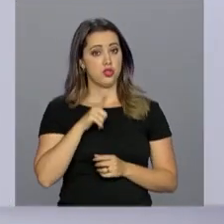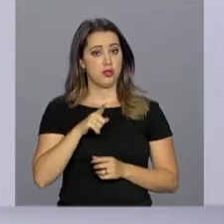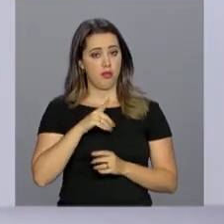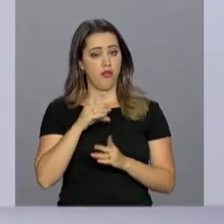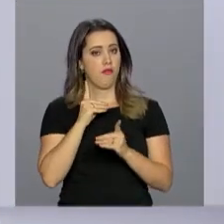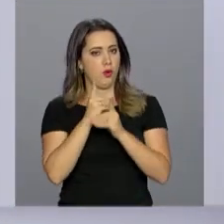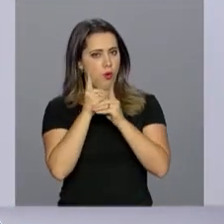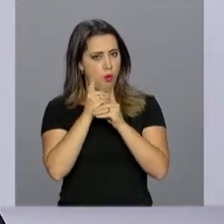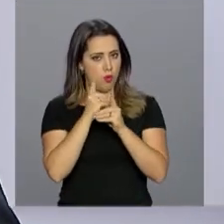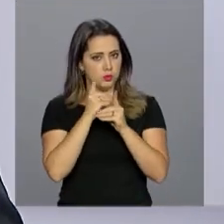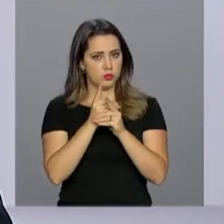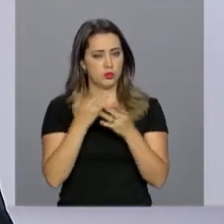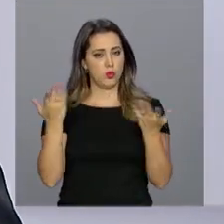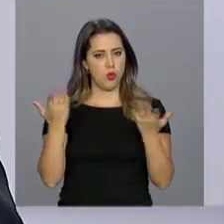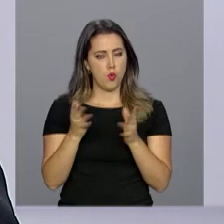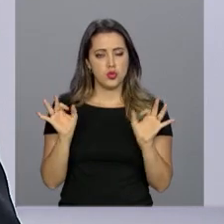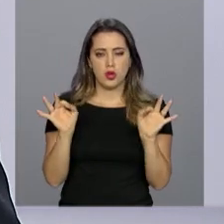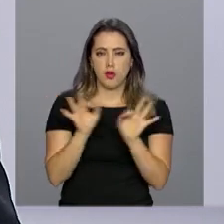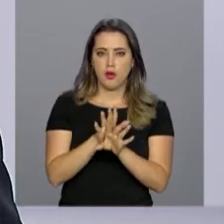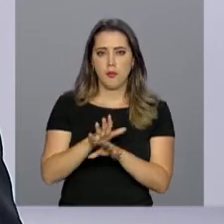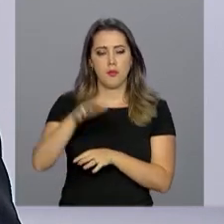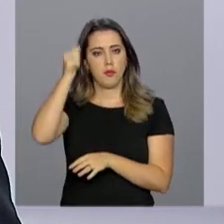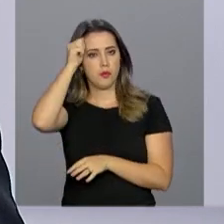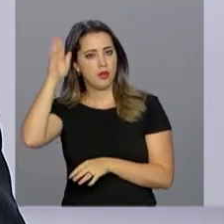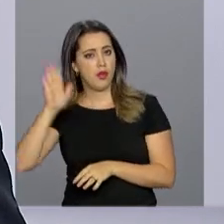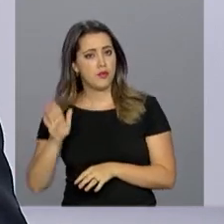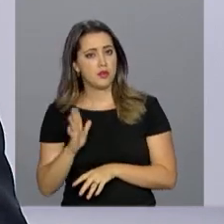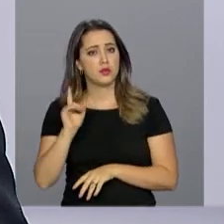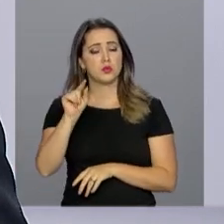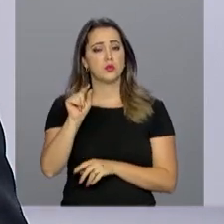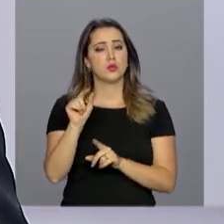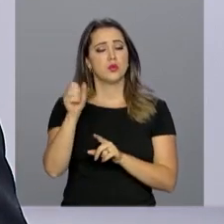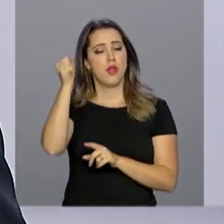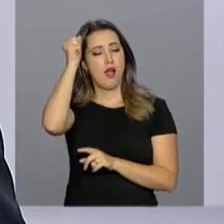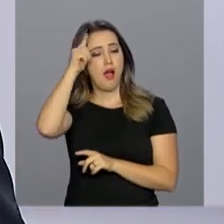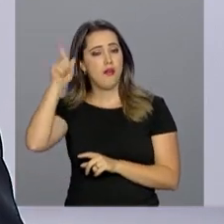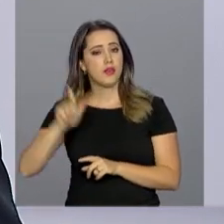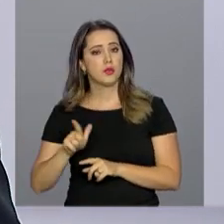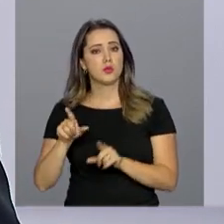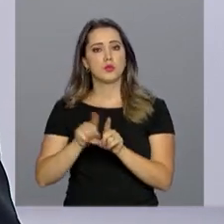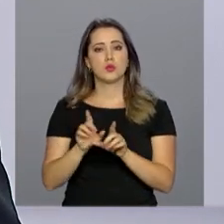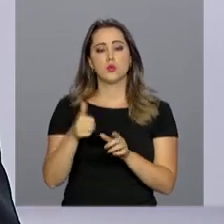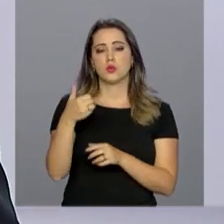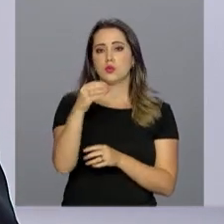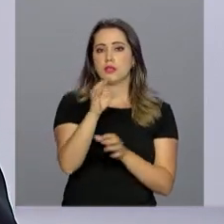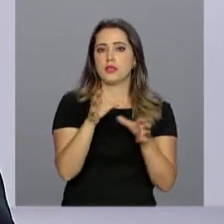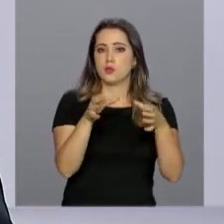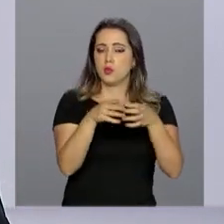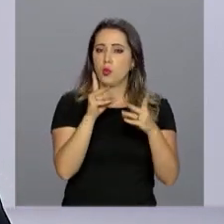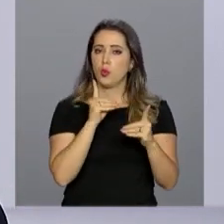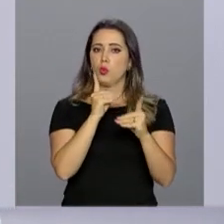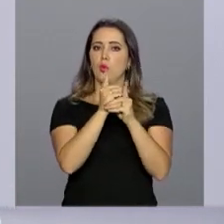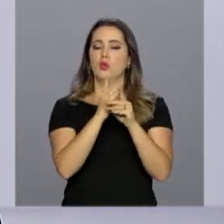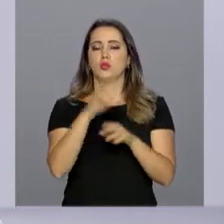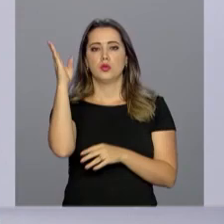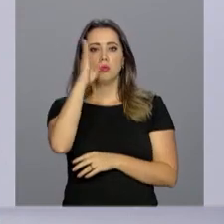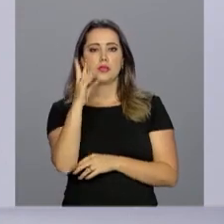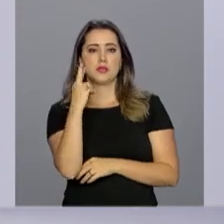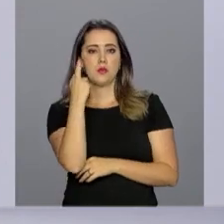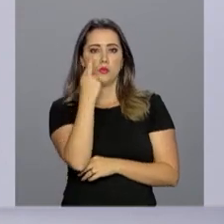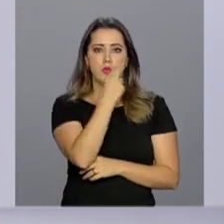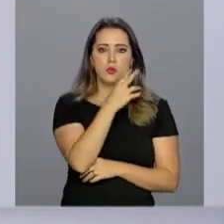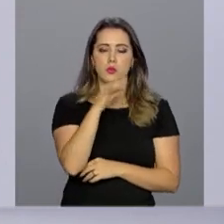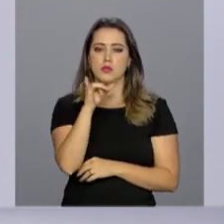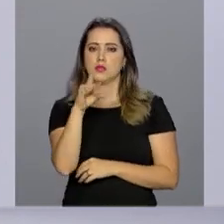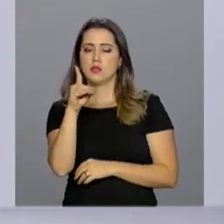encontro, terminou hoje em Joanesburgo, na África do Sul, a décima cúpula do BRICS, grupo formado por Brasil, Rússia, Índia, China